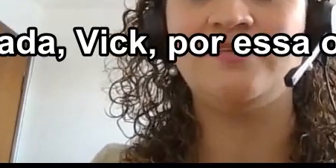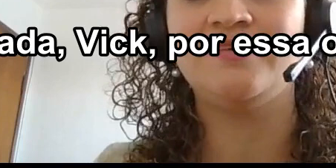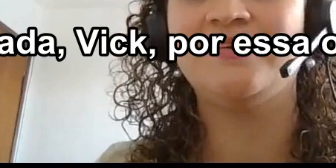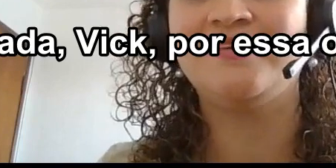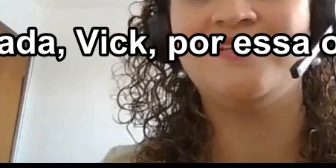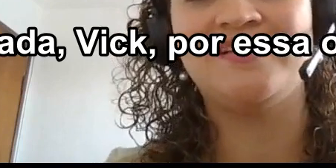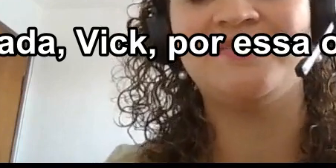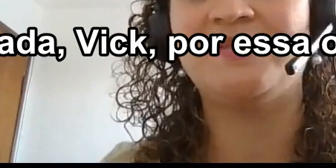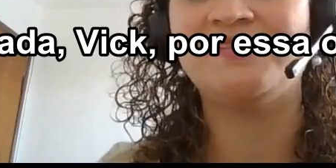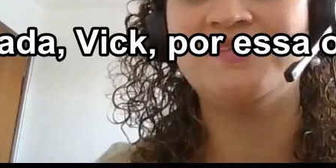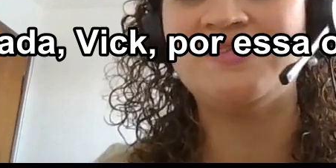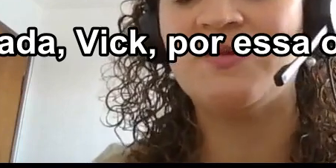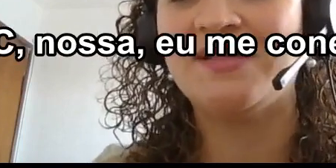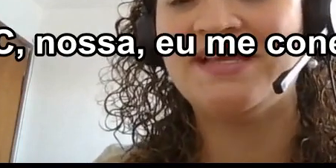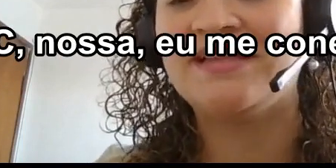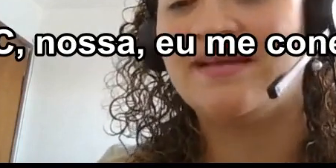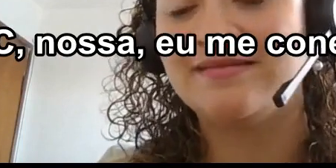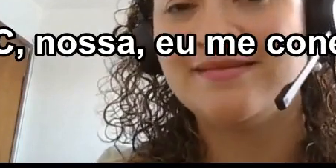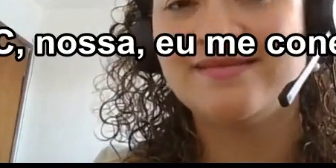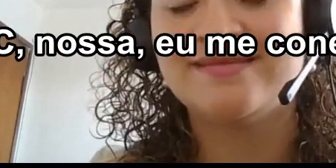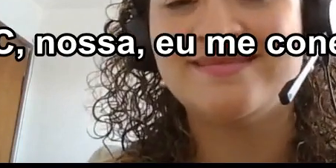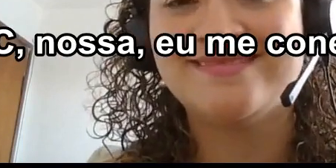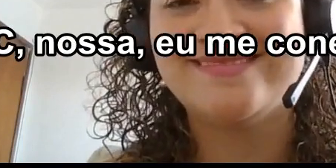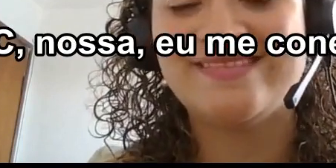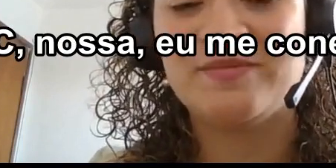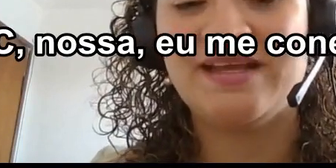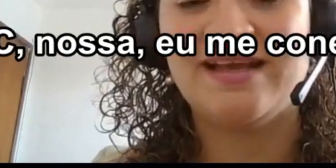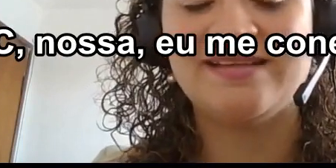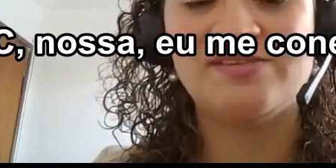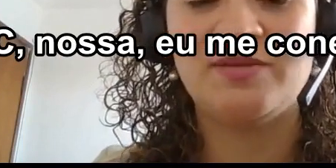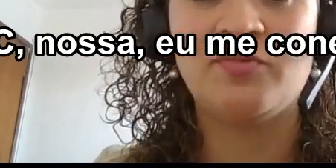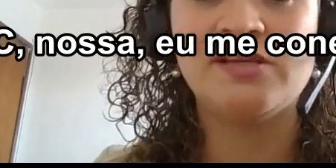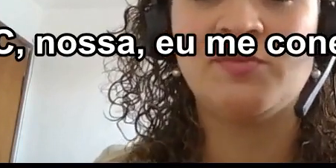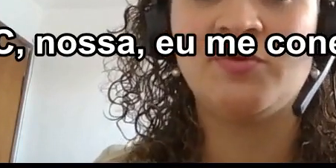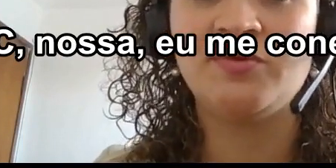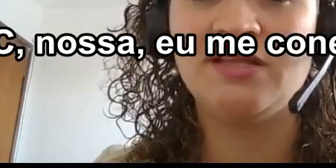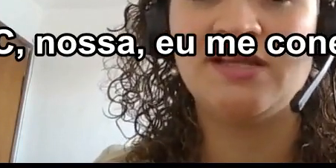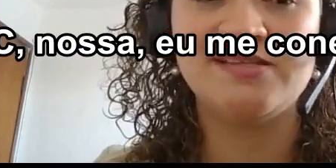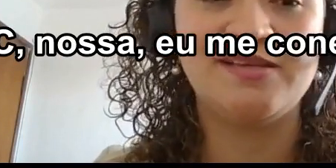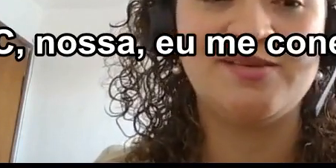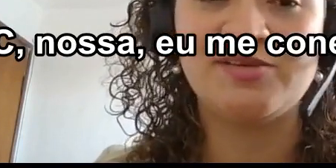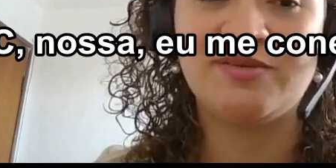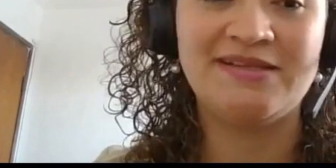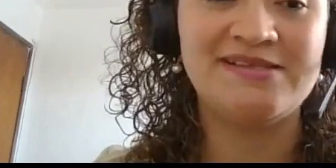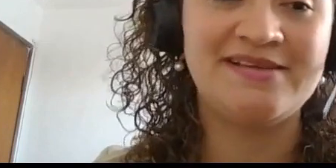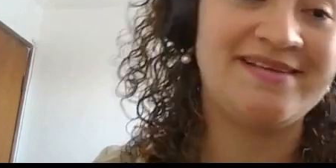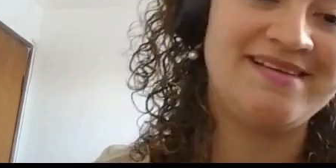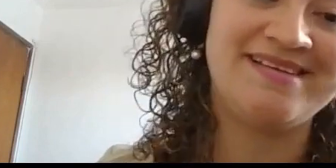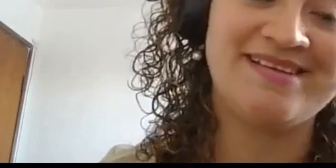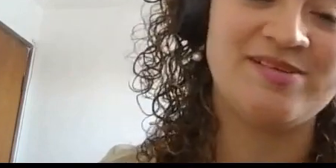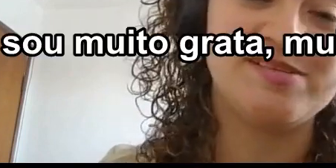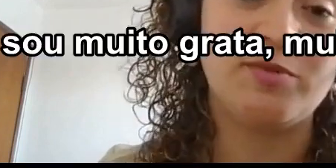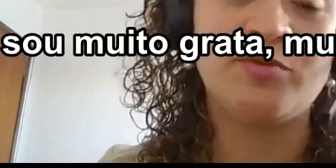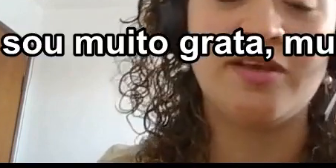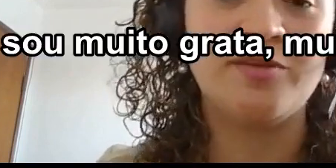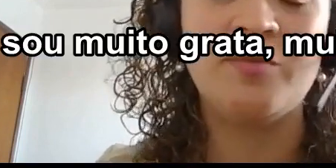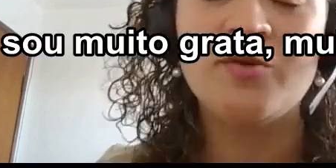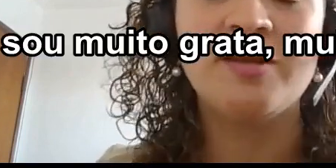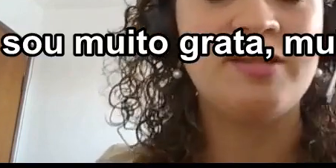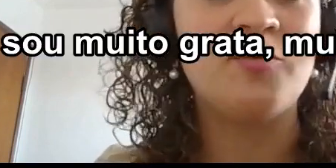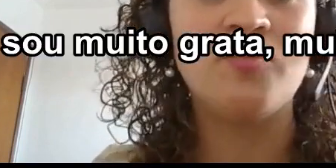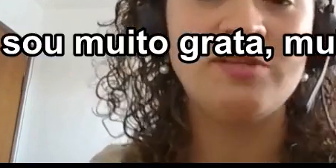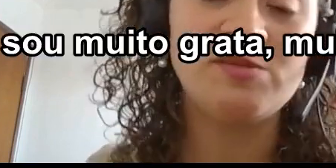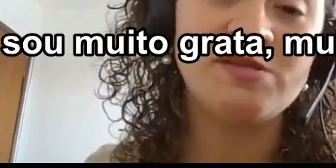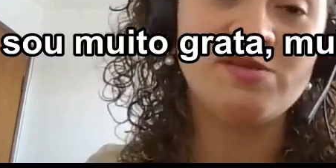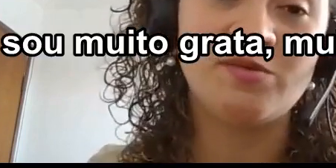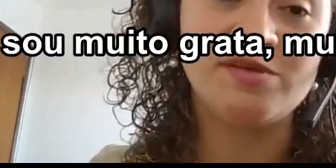no chat, tá, para a gente se conectar. Obrigada, por essa oportunidade, eu acho que o TDC, nossa, me